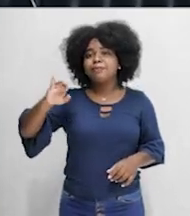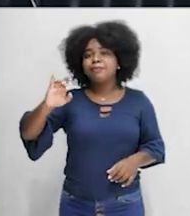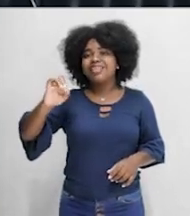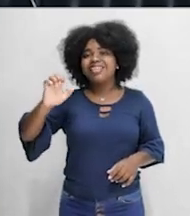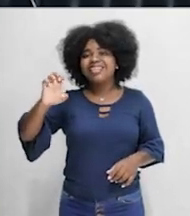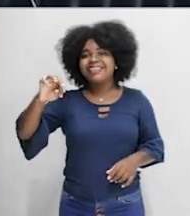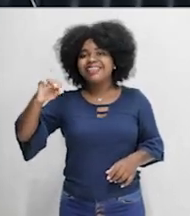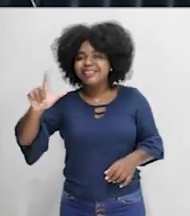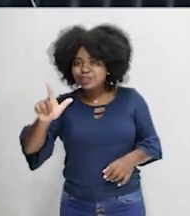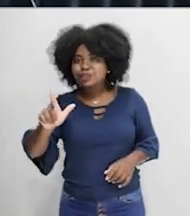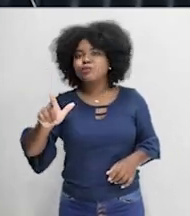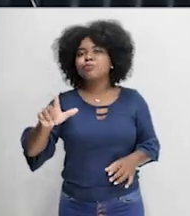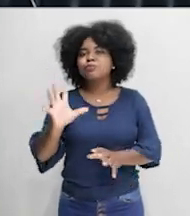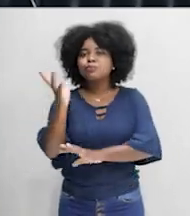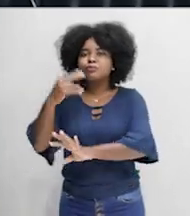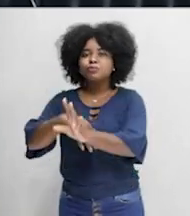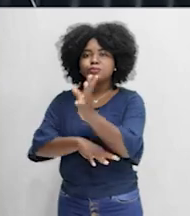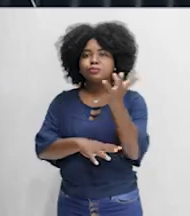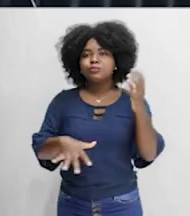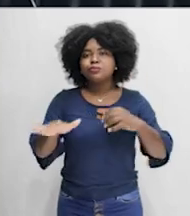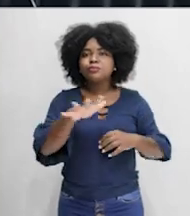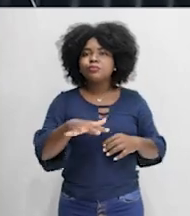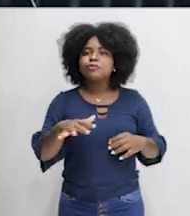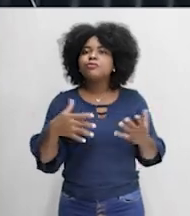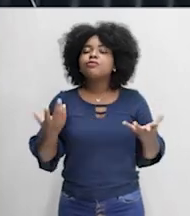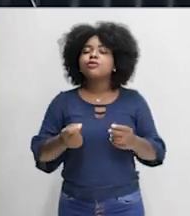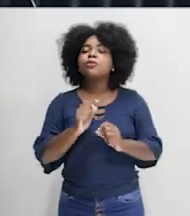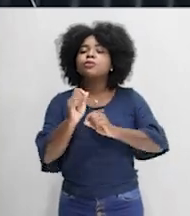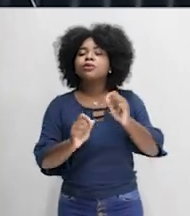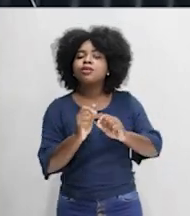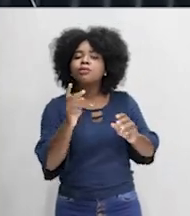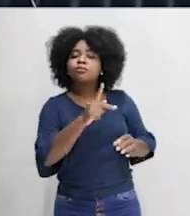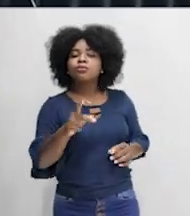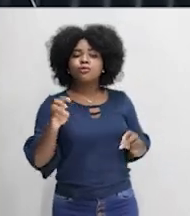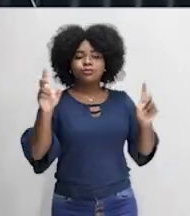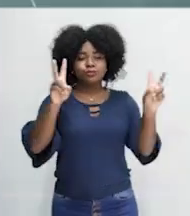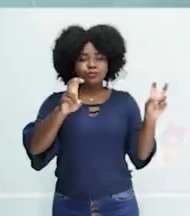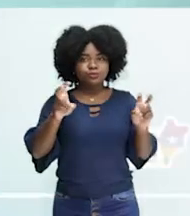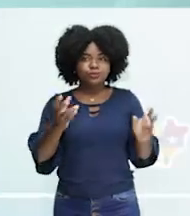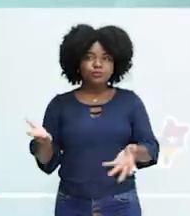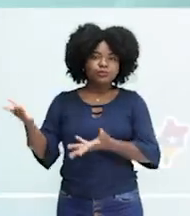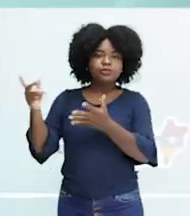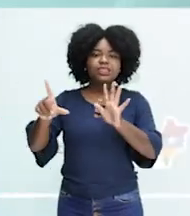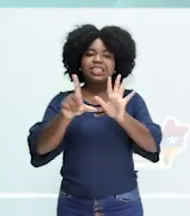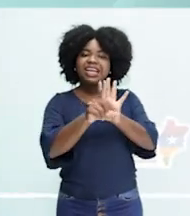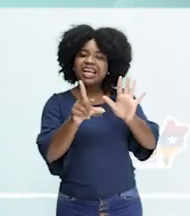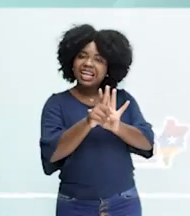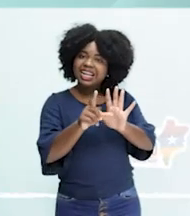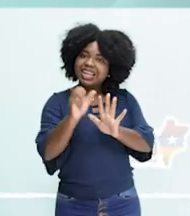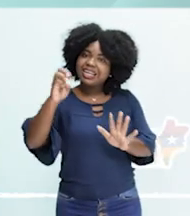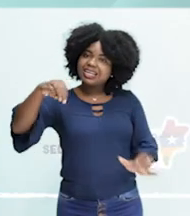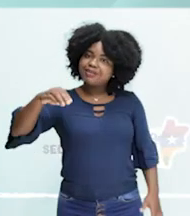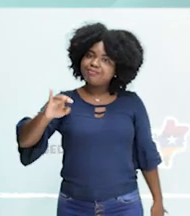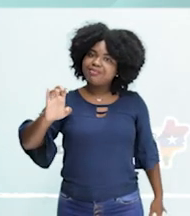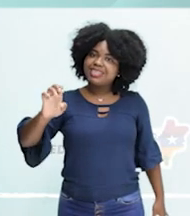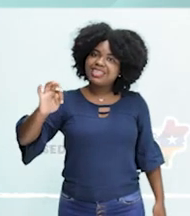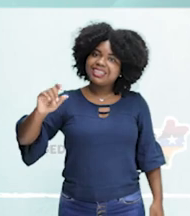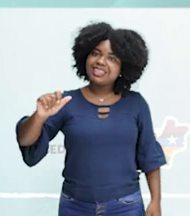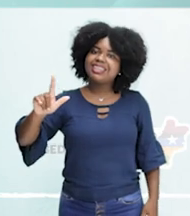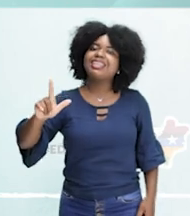temática de hoje, galera, tá? O que nós vamos falar, Marcos? Nós vamos falar sobre as leis ambientais do nosso